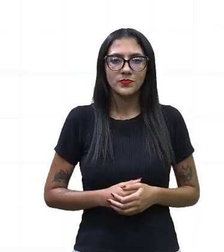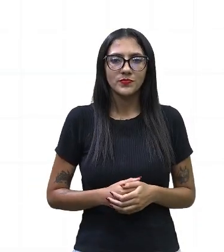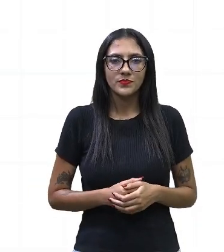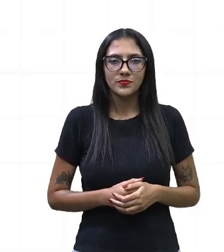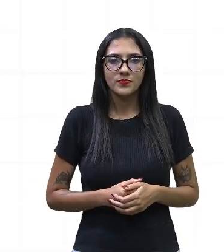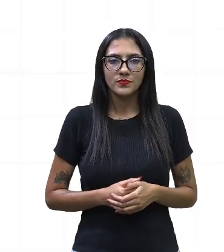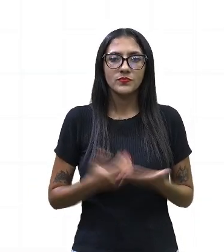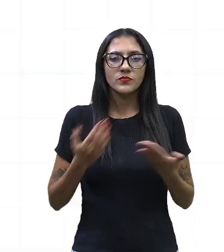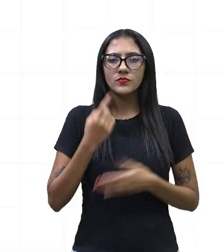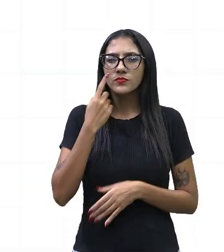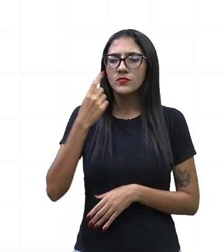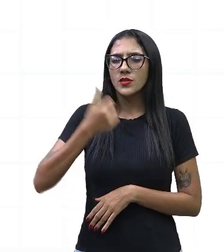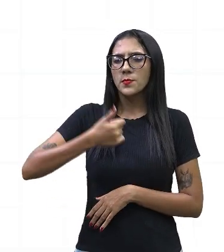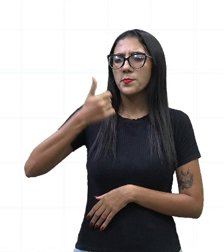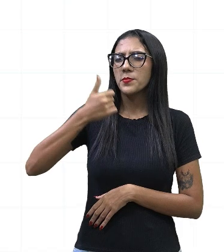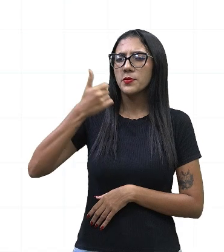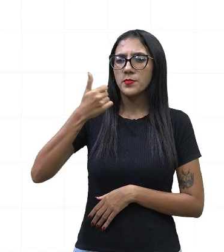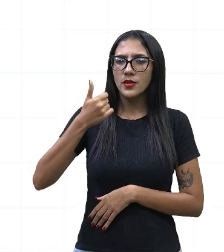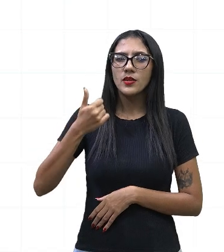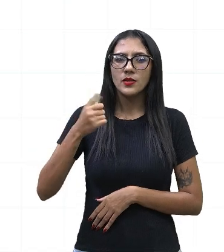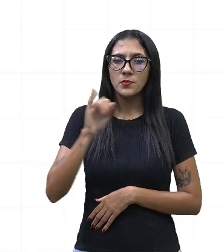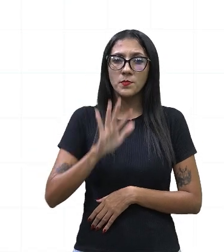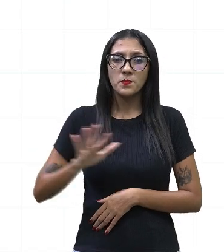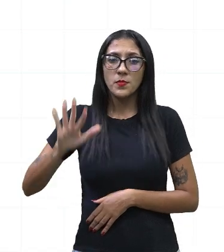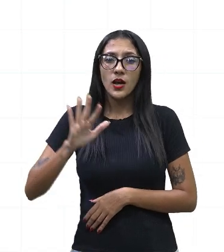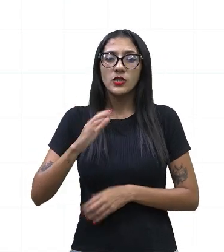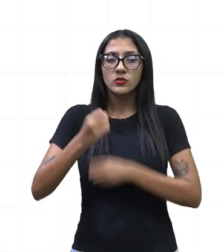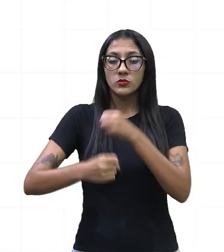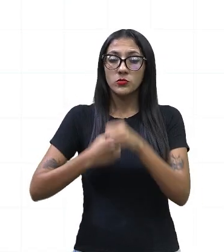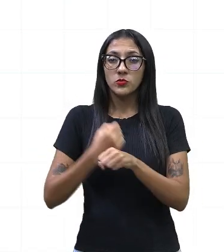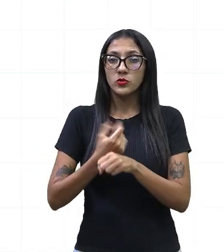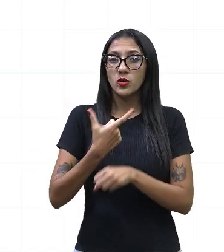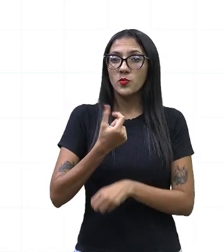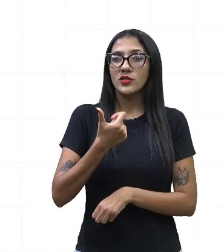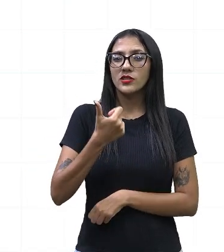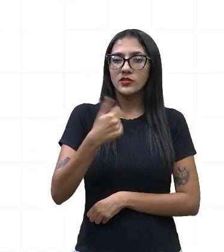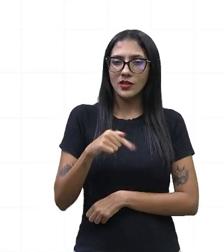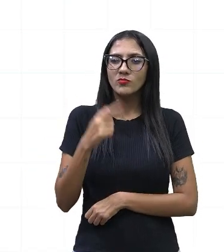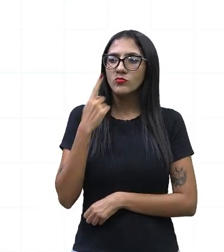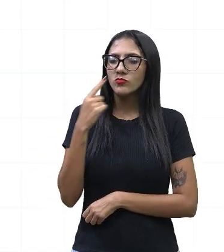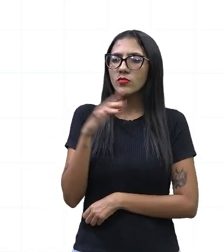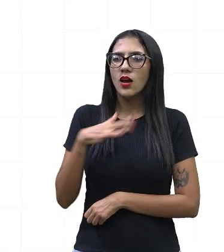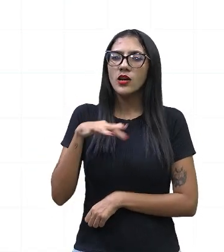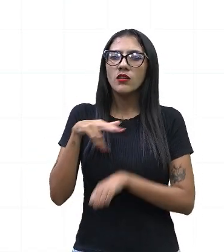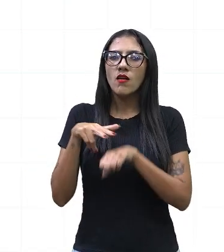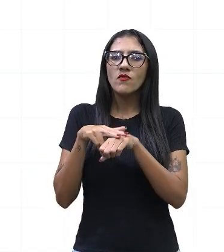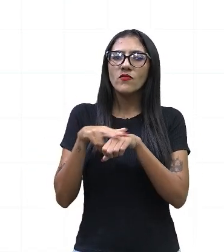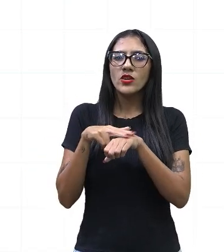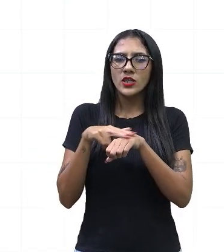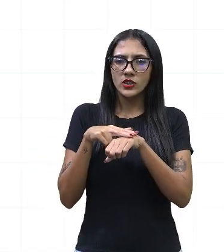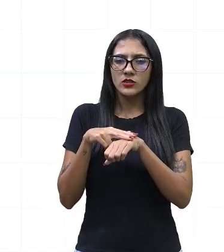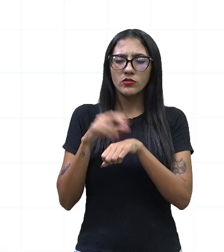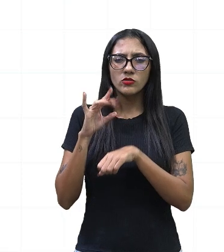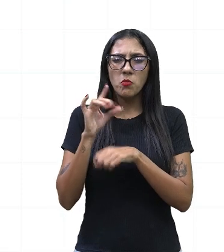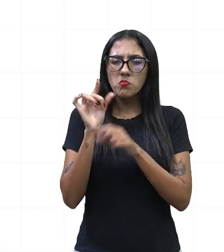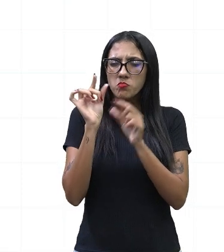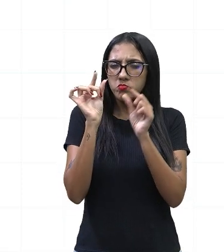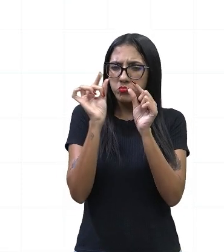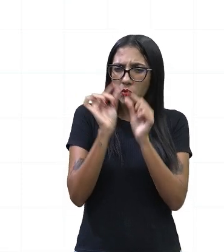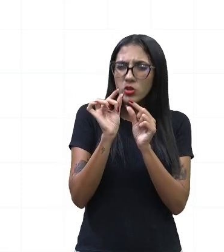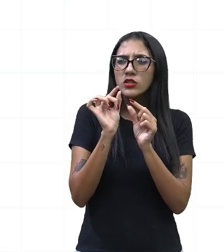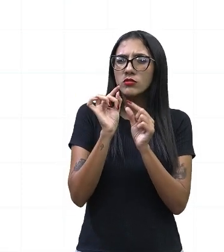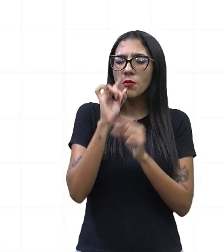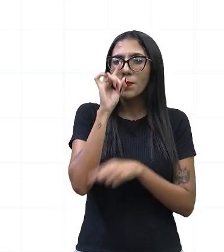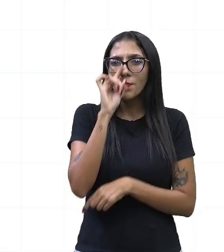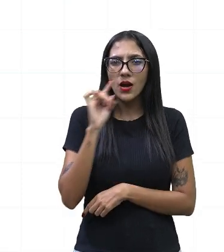primeira imagem do ano de 2017. A gente observa esse grande verde e uma pequena mancha amarela. E essa pequena